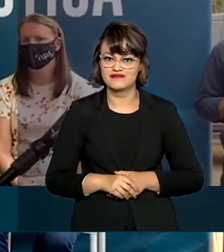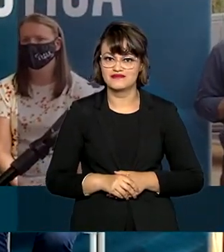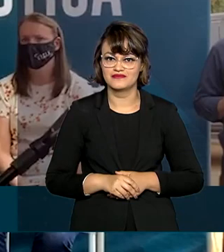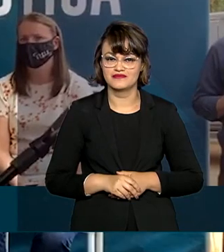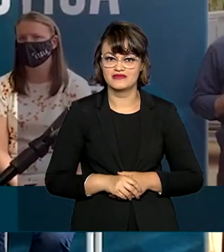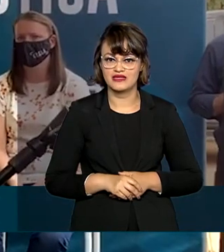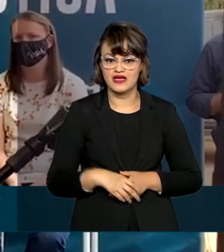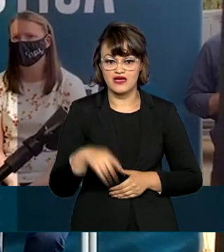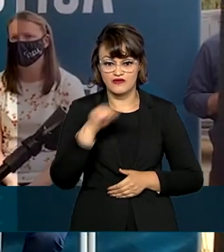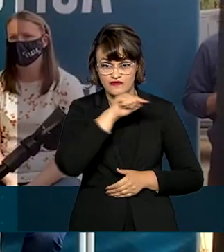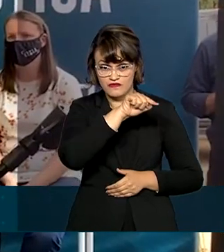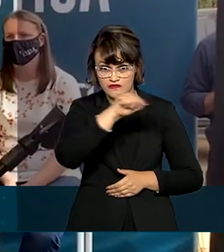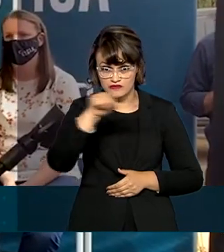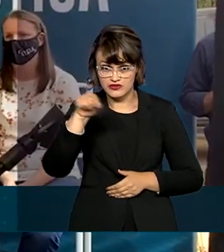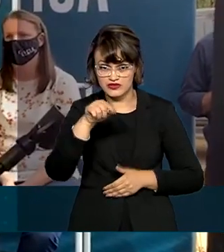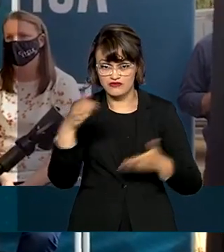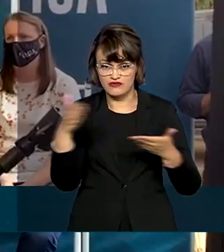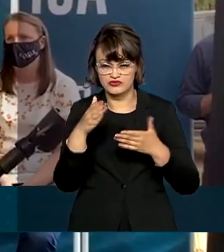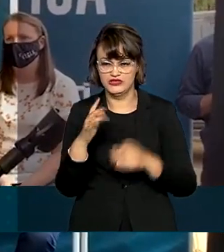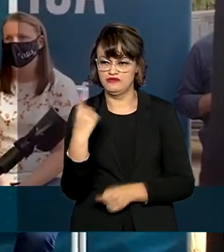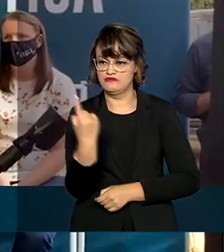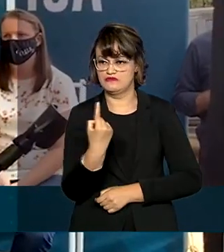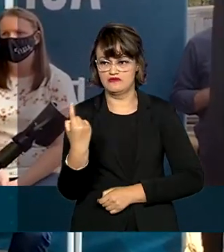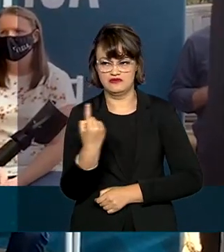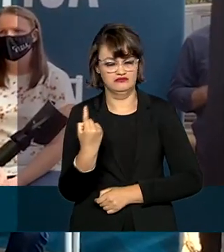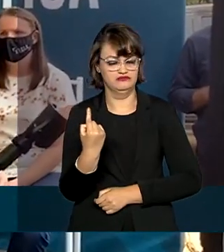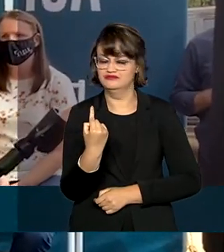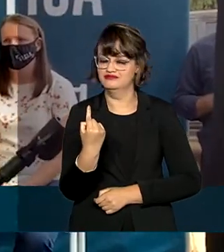Os senhores hoje não estão mais isolados.